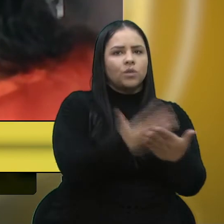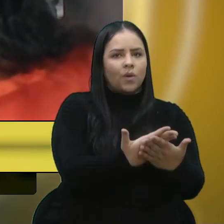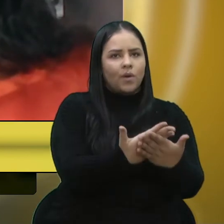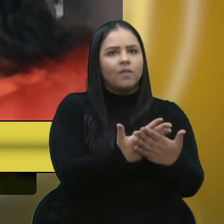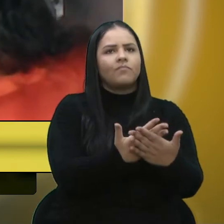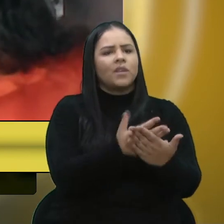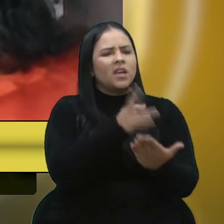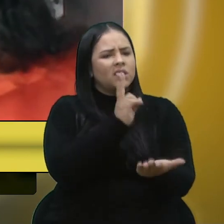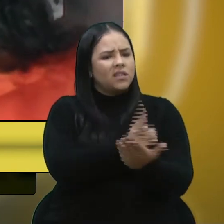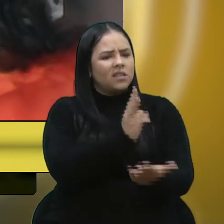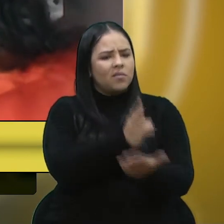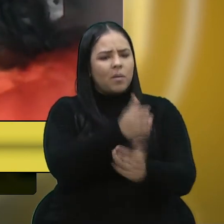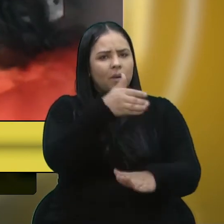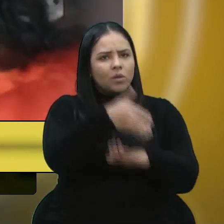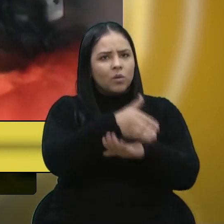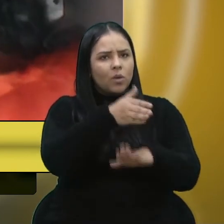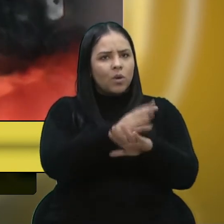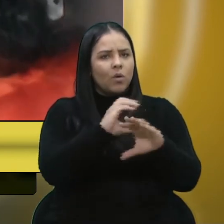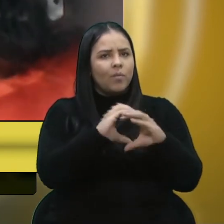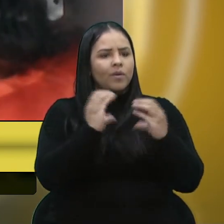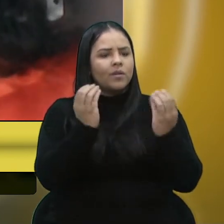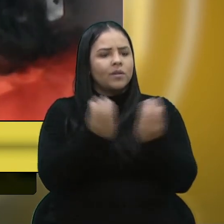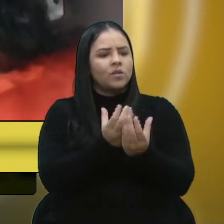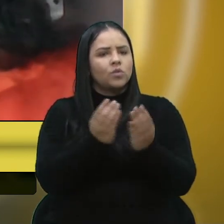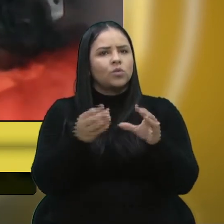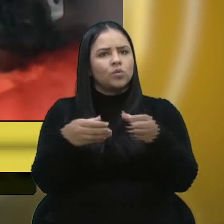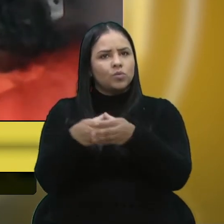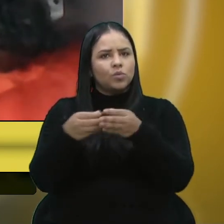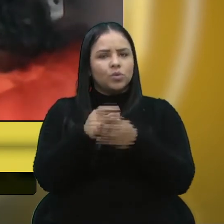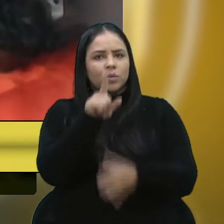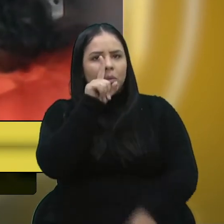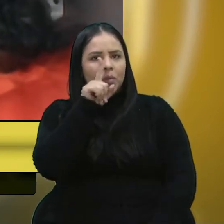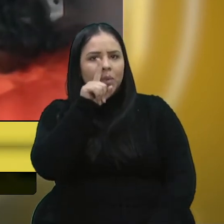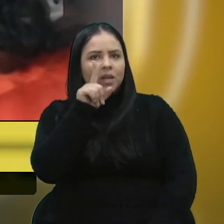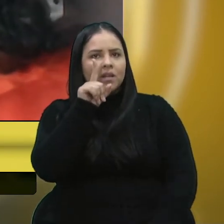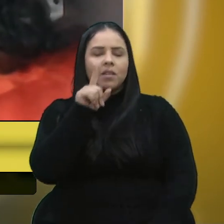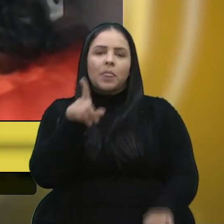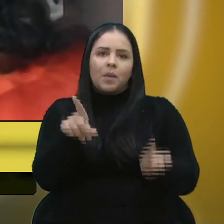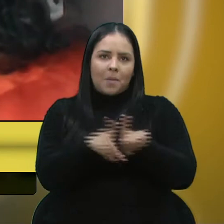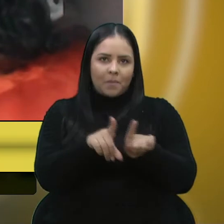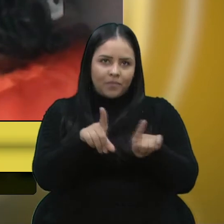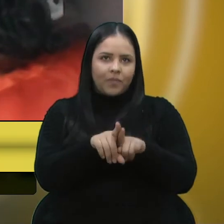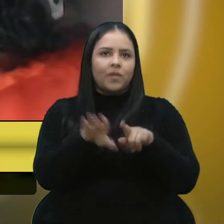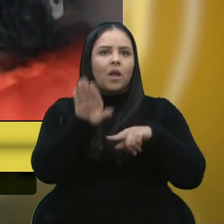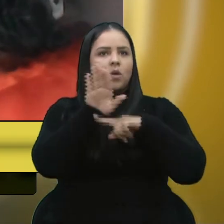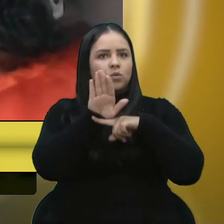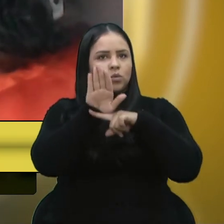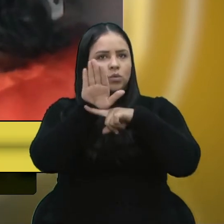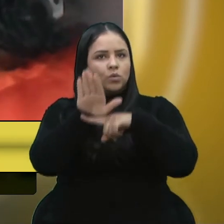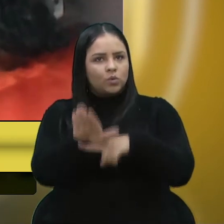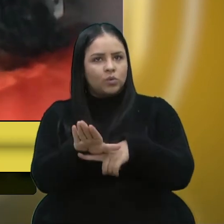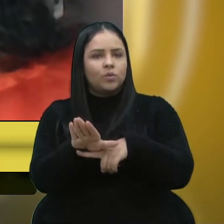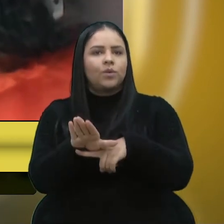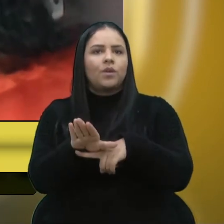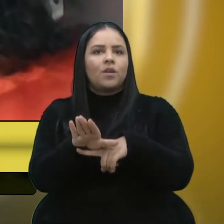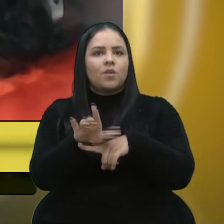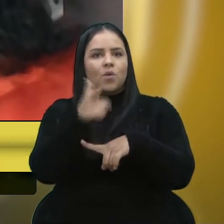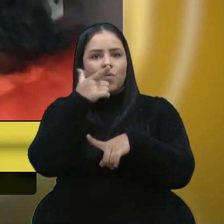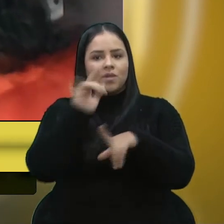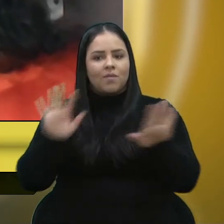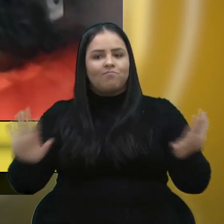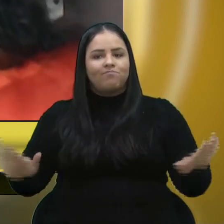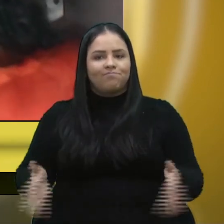envolvida com a comunidade, através dos clubes de mãe, também ajudou em erguer o Clube União